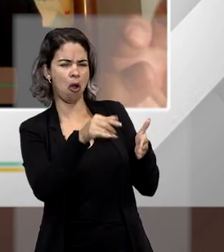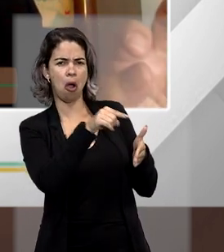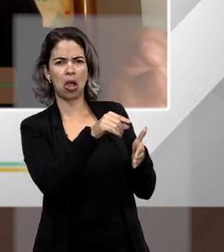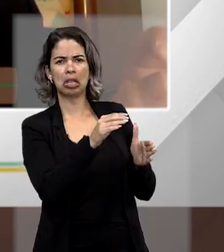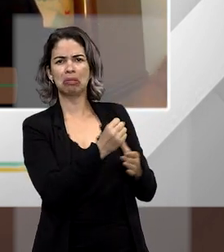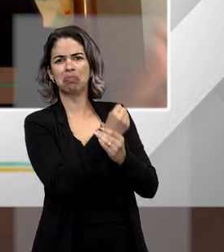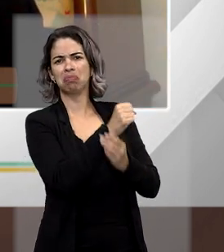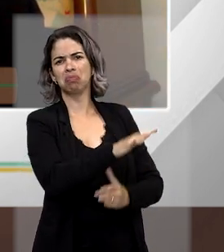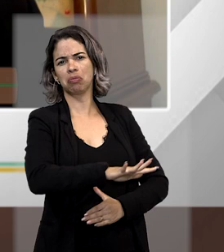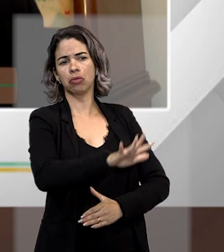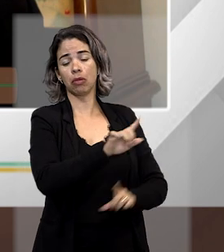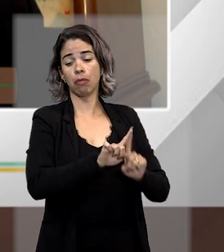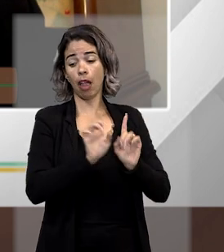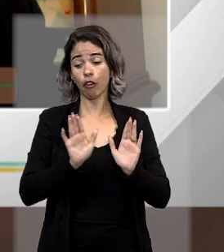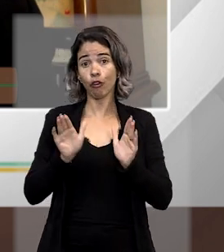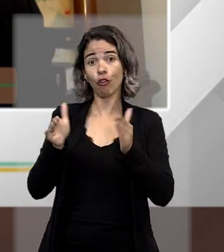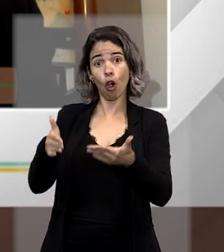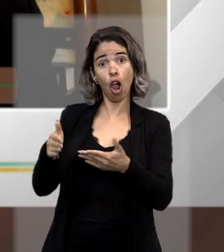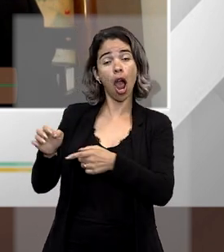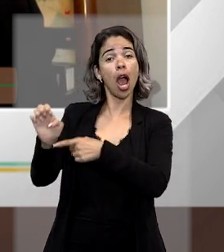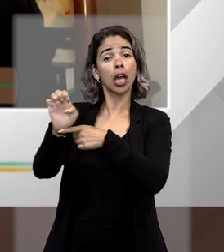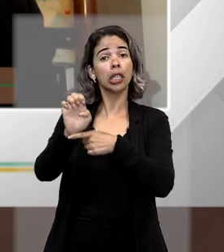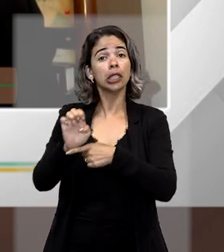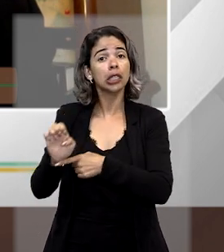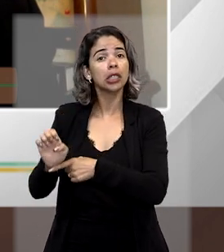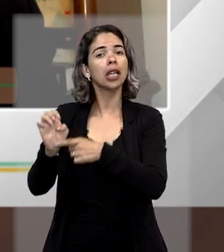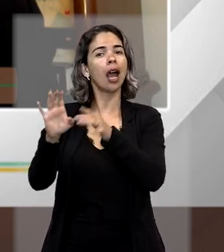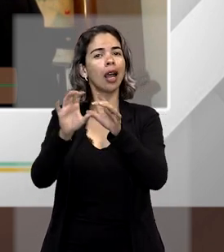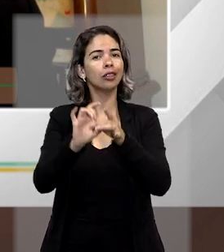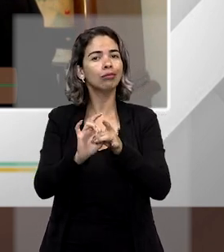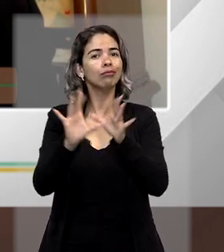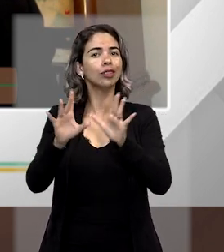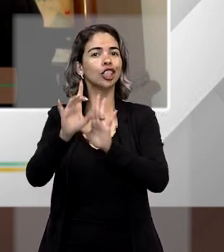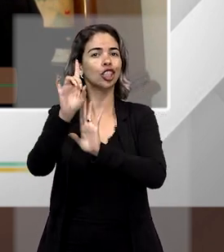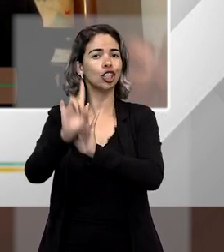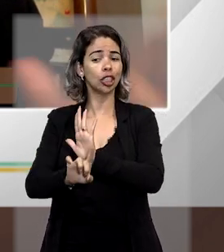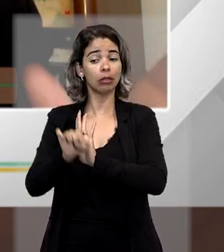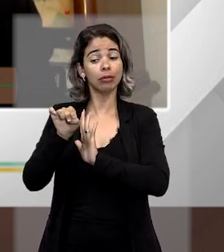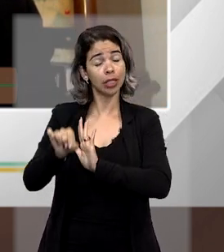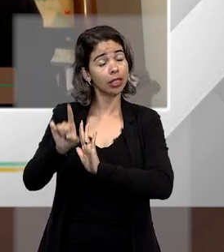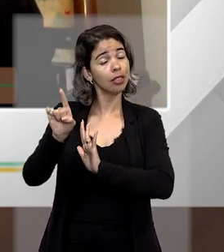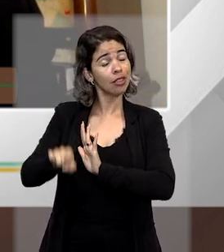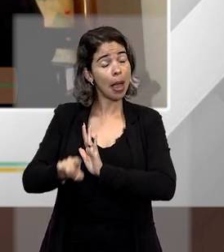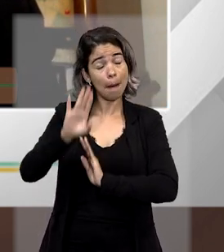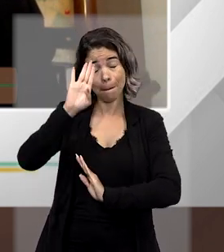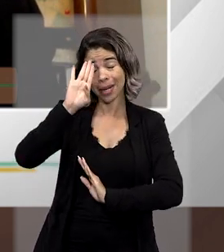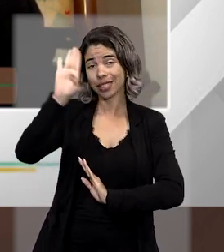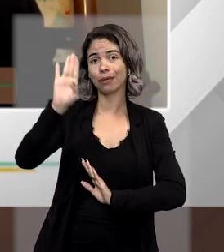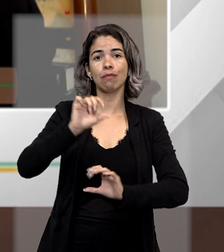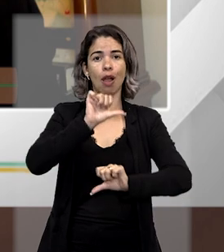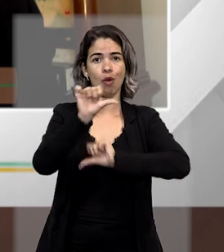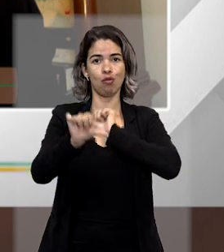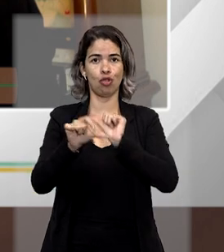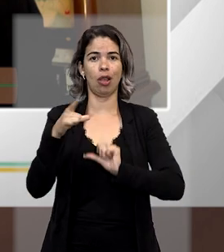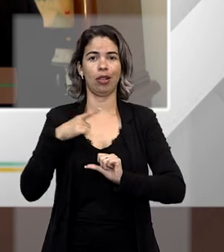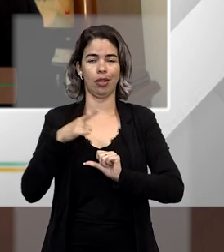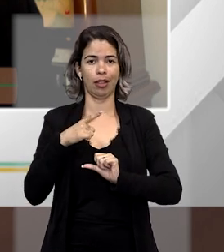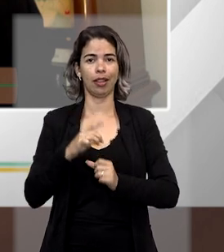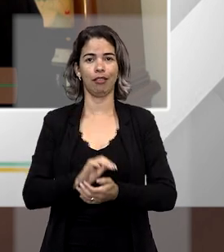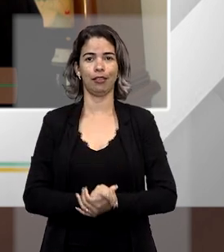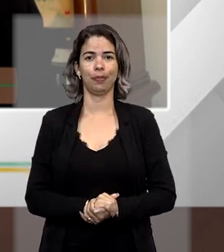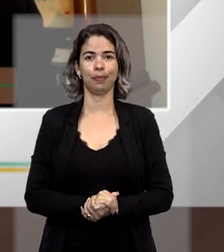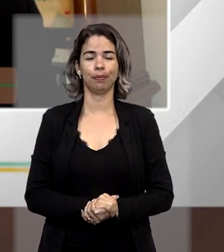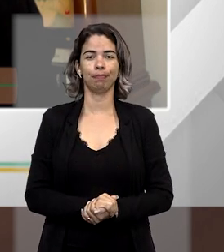e colocando como foco o Estado Democrático de Direito. Eu acho que essa foi a grande mudança que nós